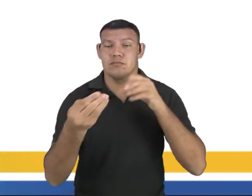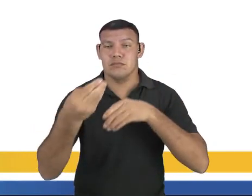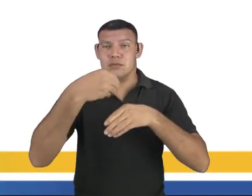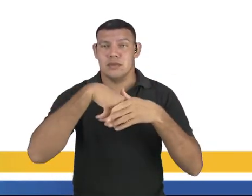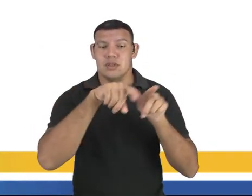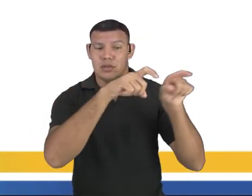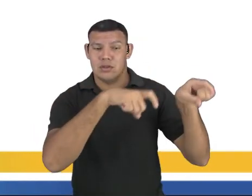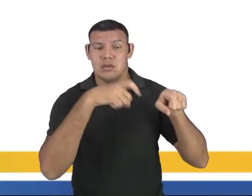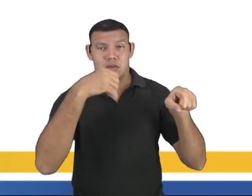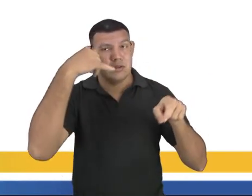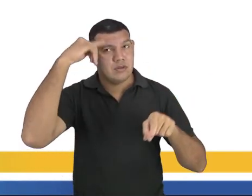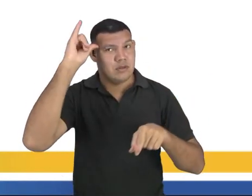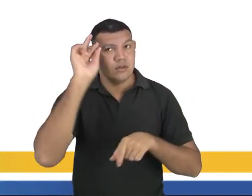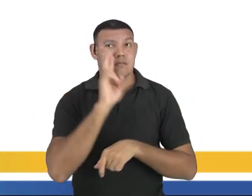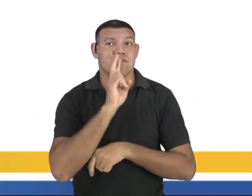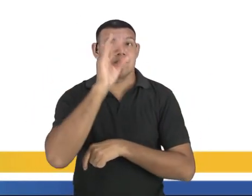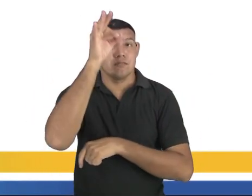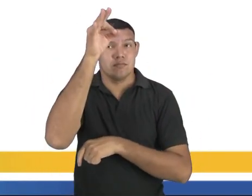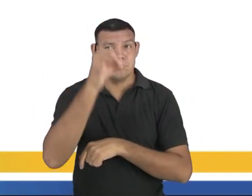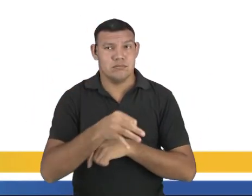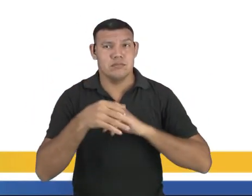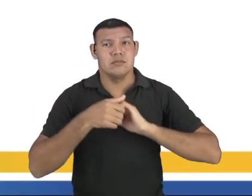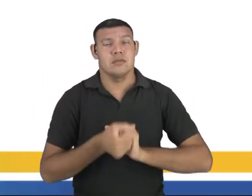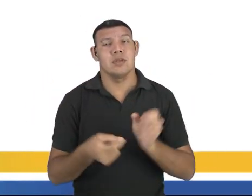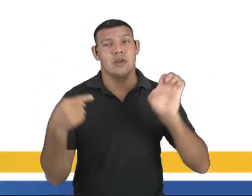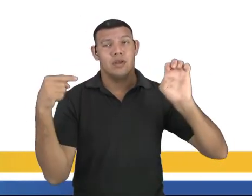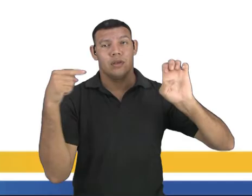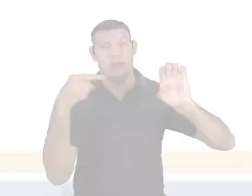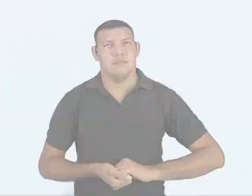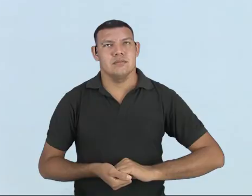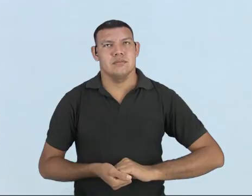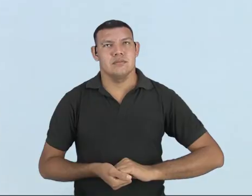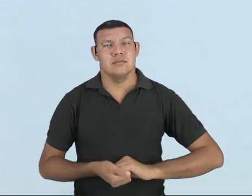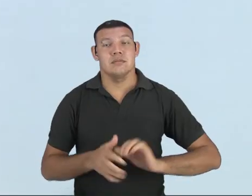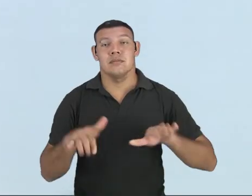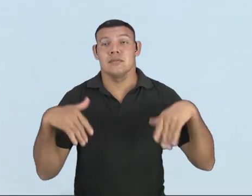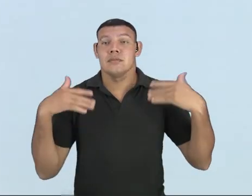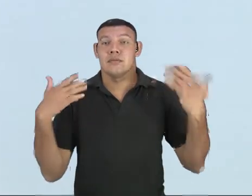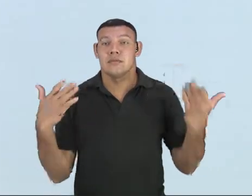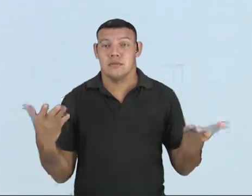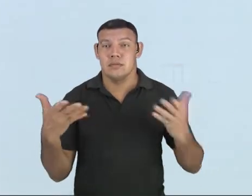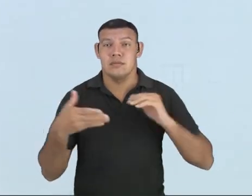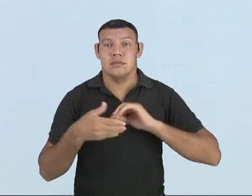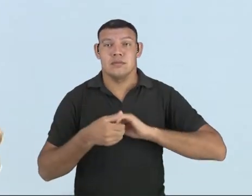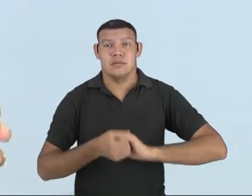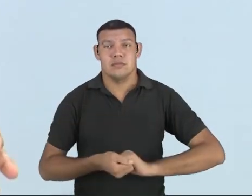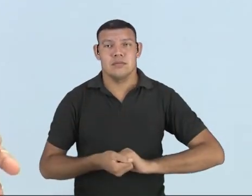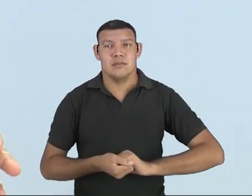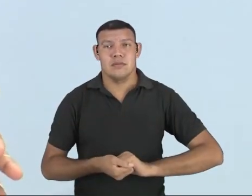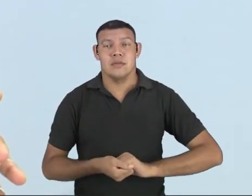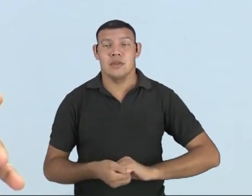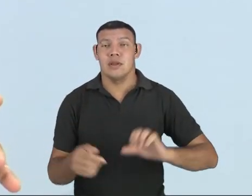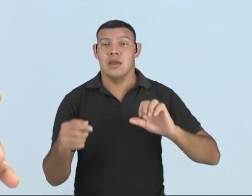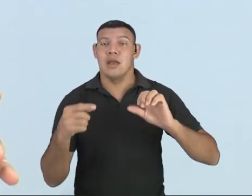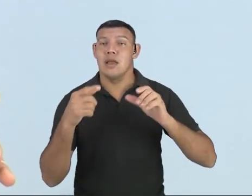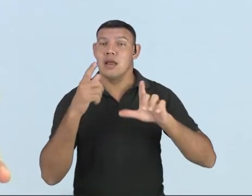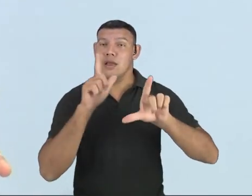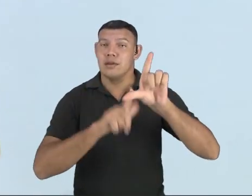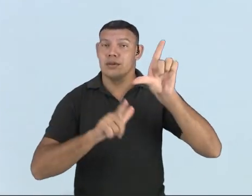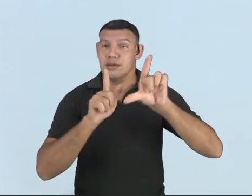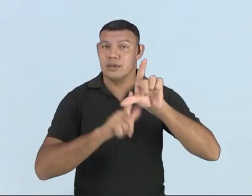campo. A nossa alternativa, como eu disse anteriormente, é a letra E. Então, gente, a letra da música